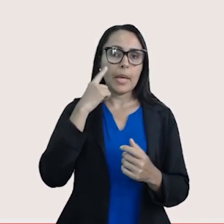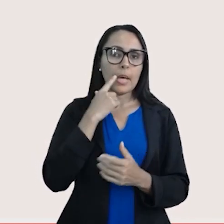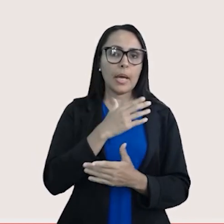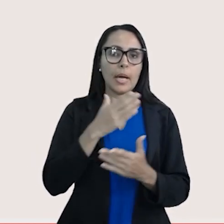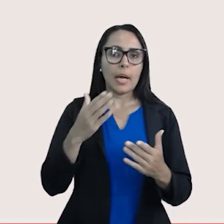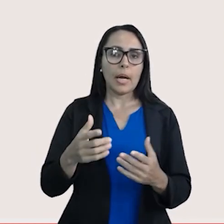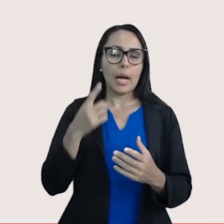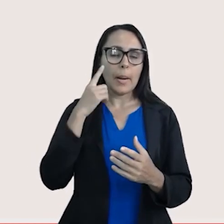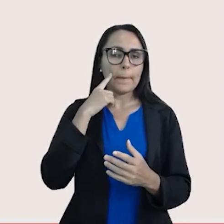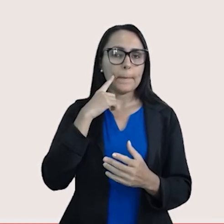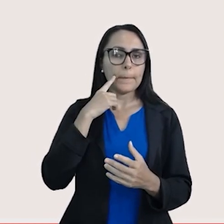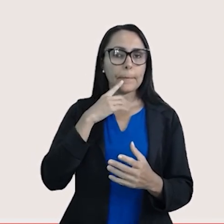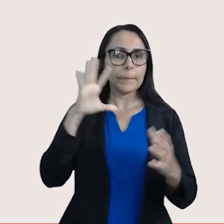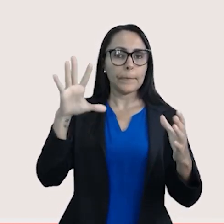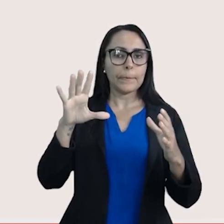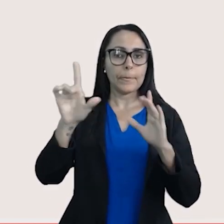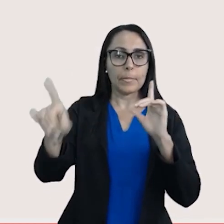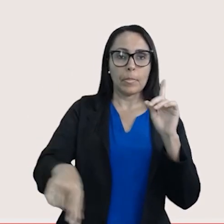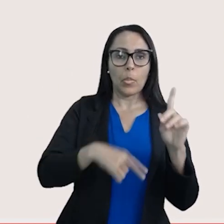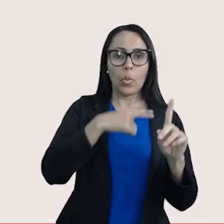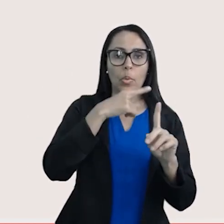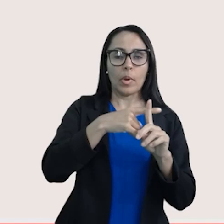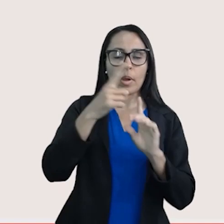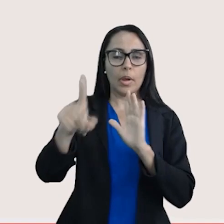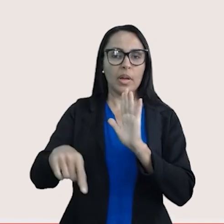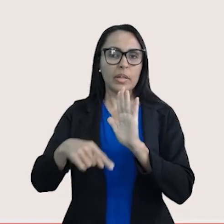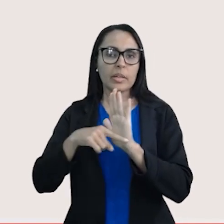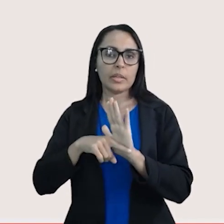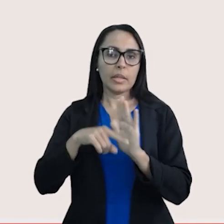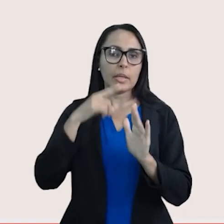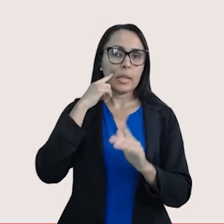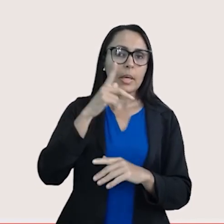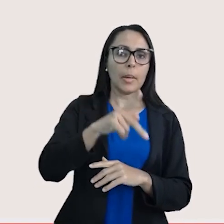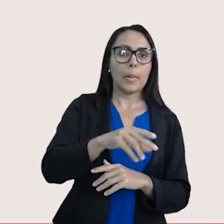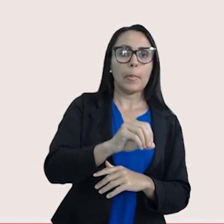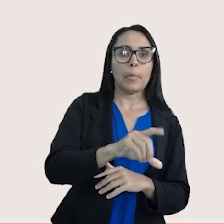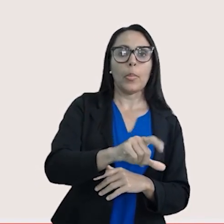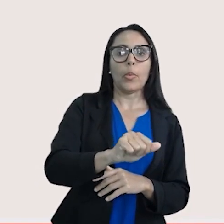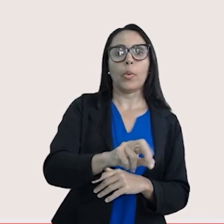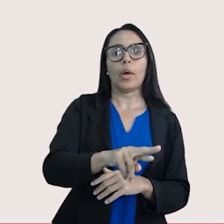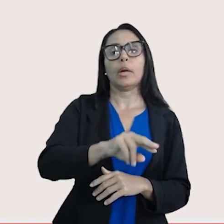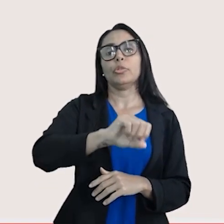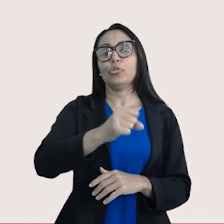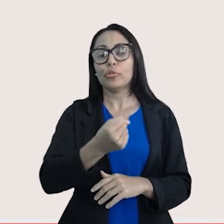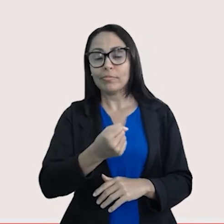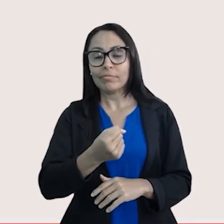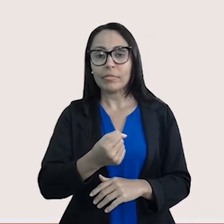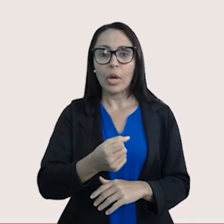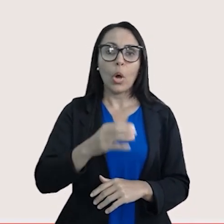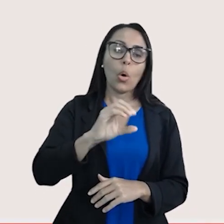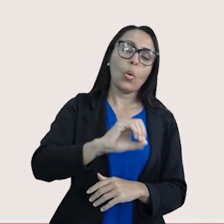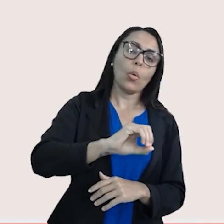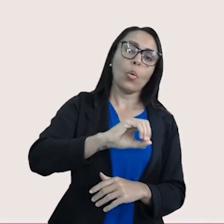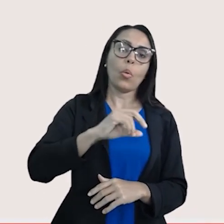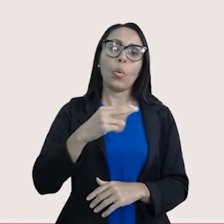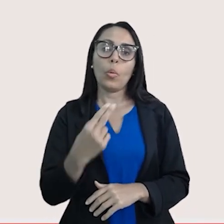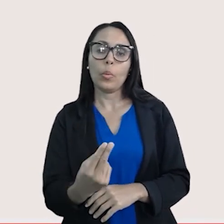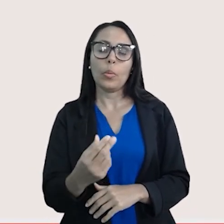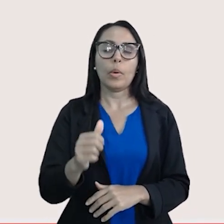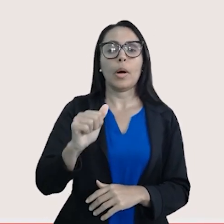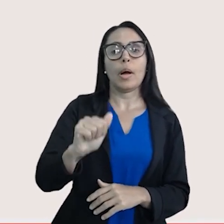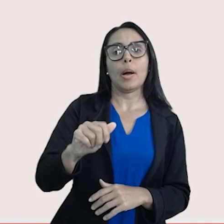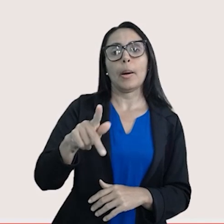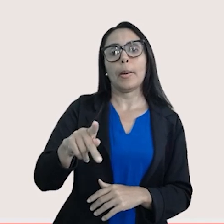polaridade das moléculas. As moléculas podem ser polares ou apolares.